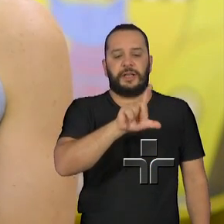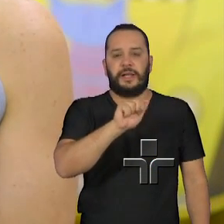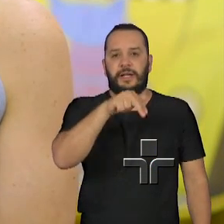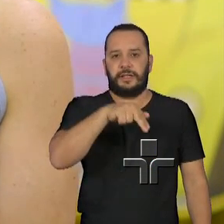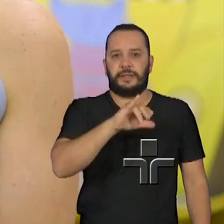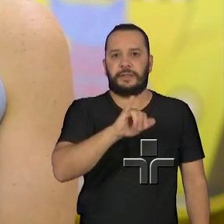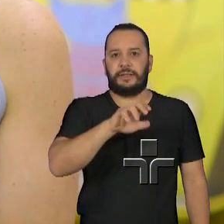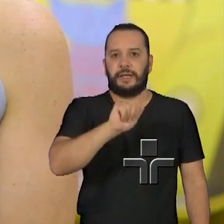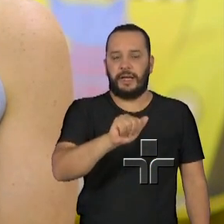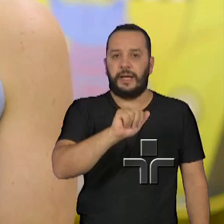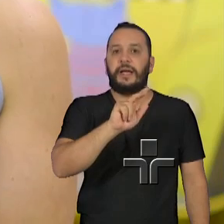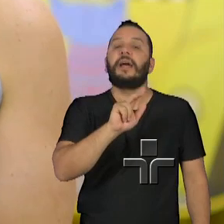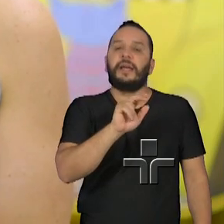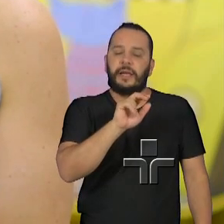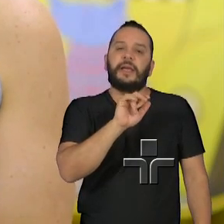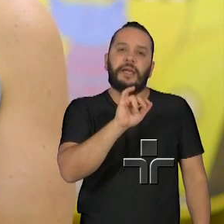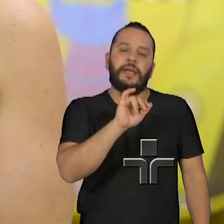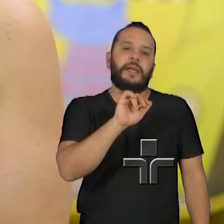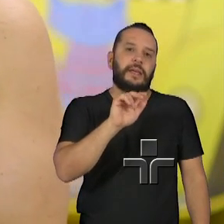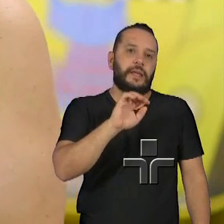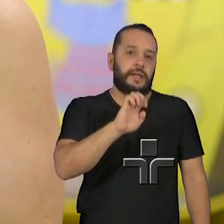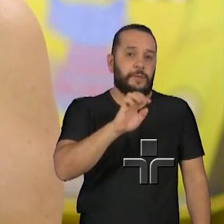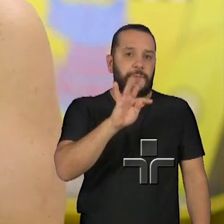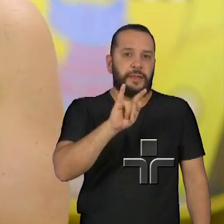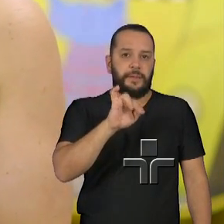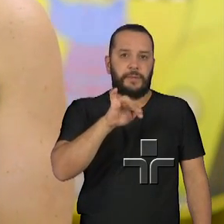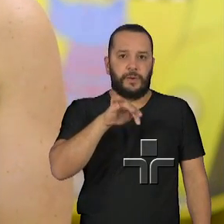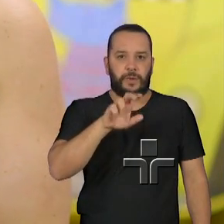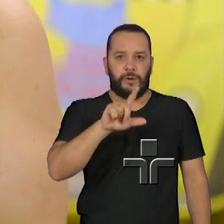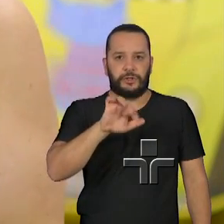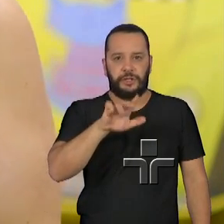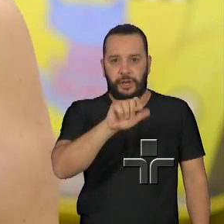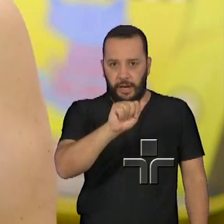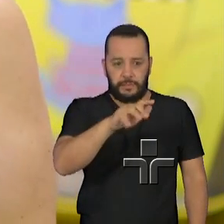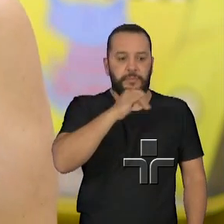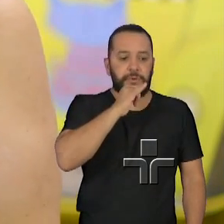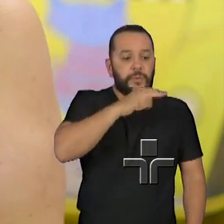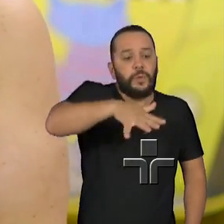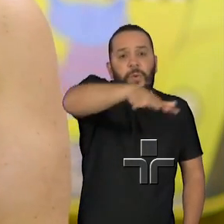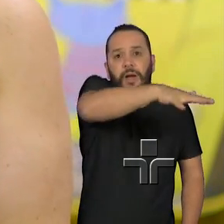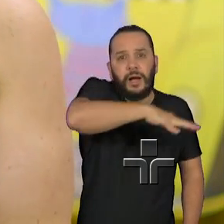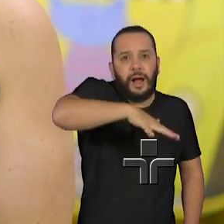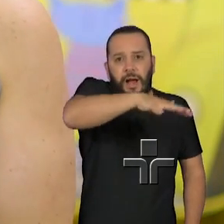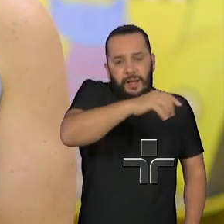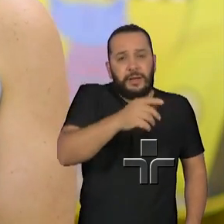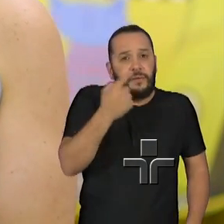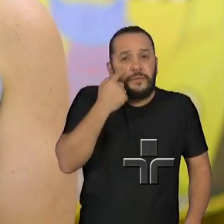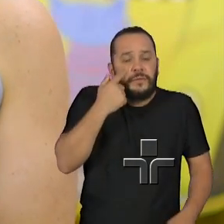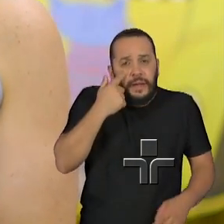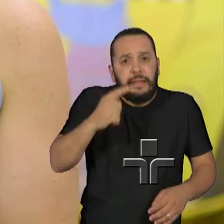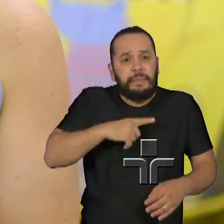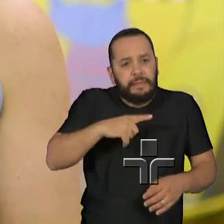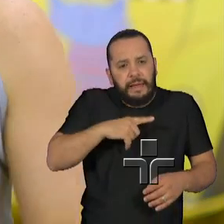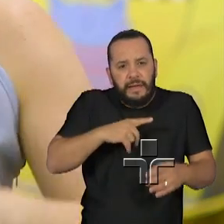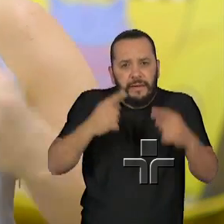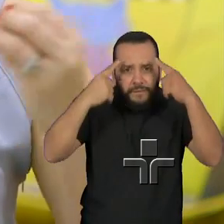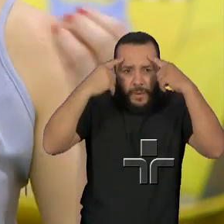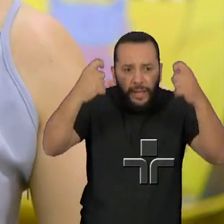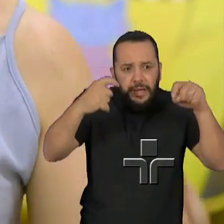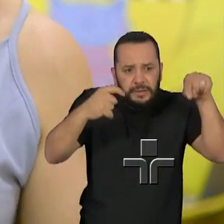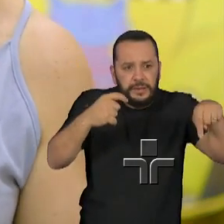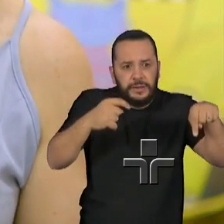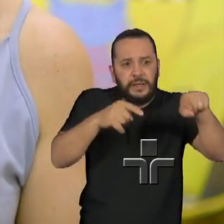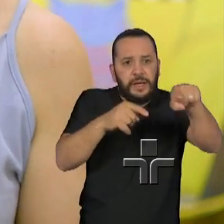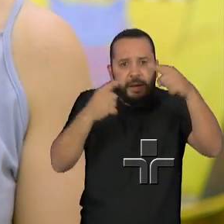instituir políticas públicas. Então a gente consegue mapear qual território a gente tem mais casos, quais